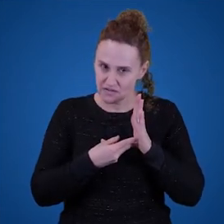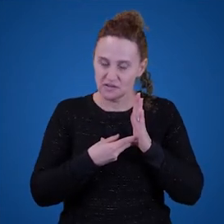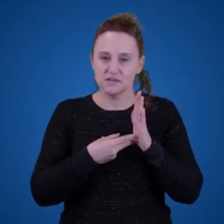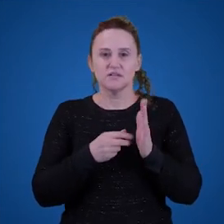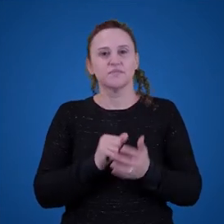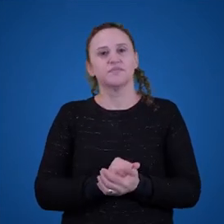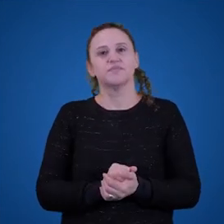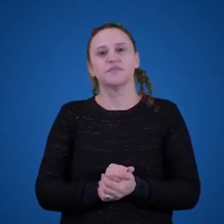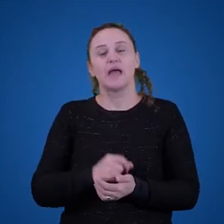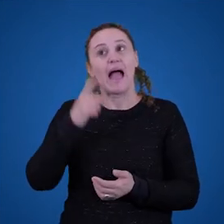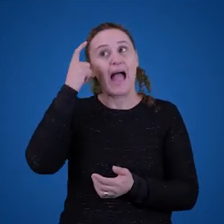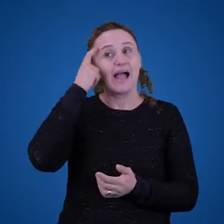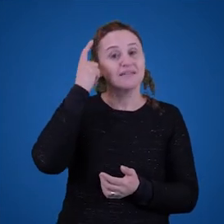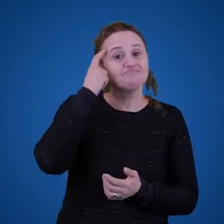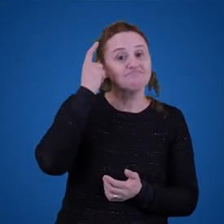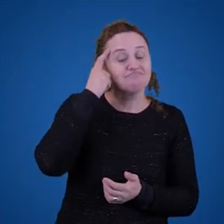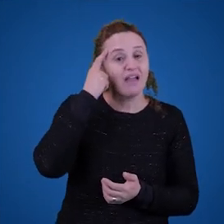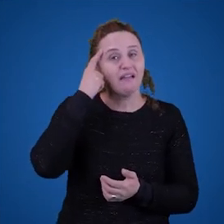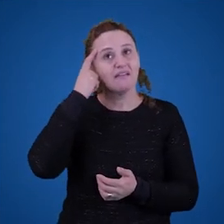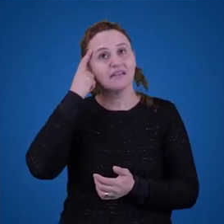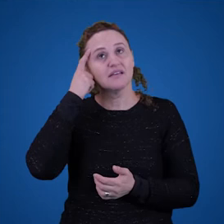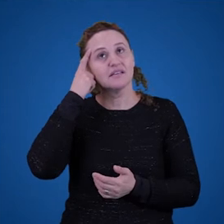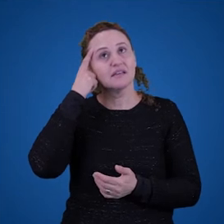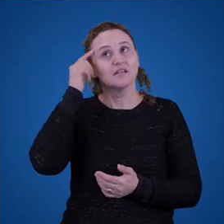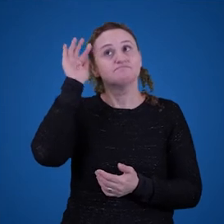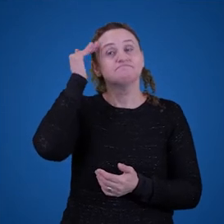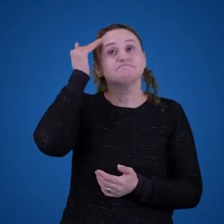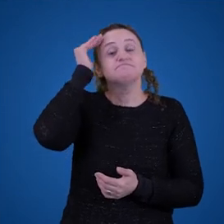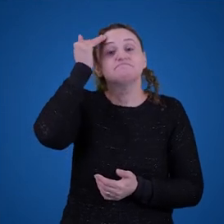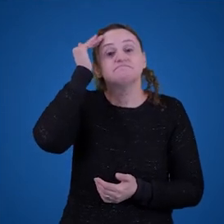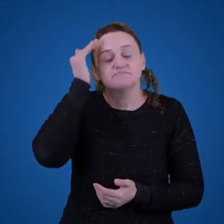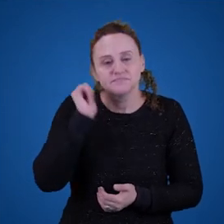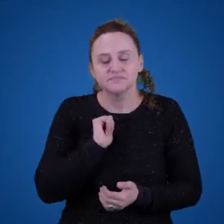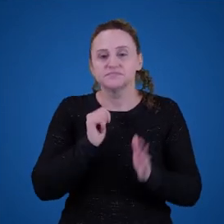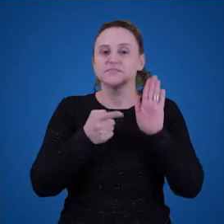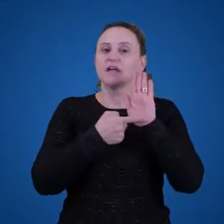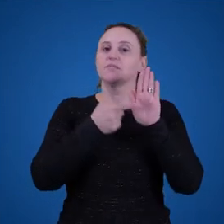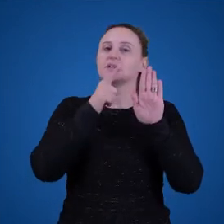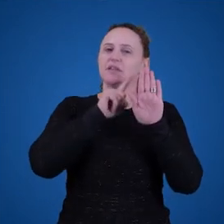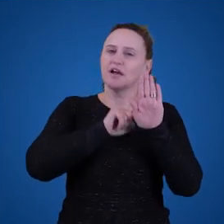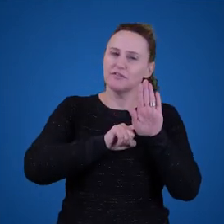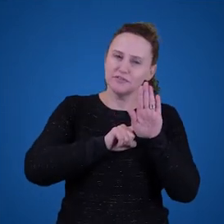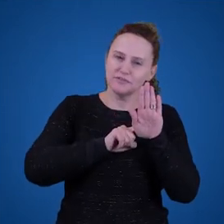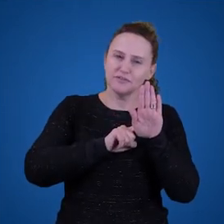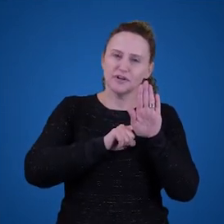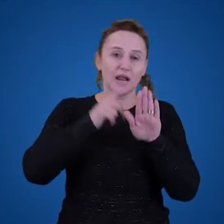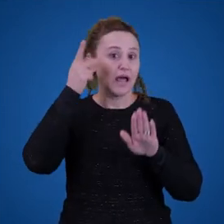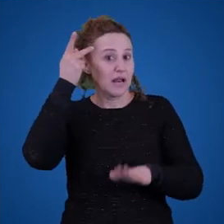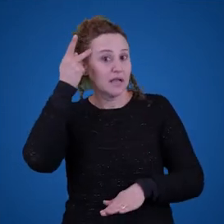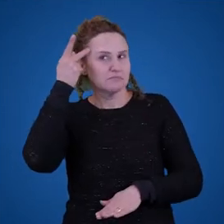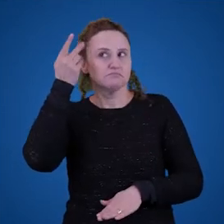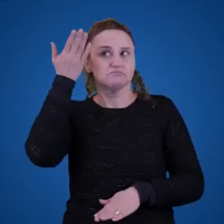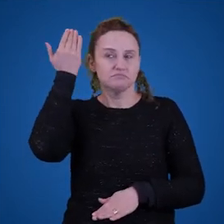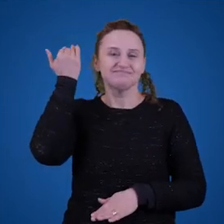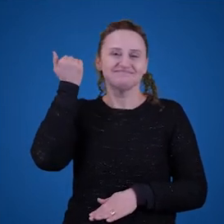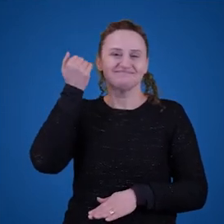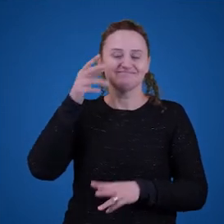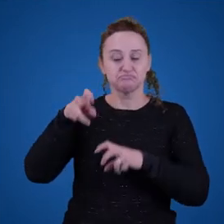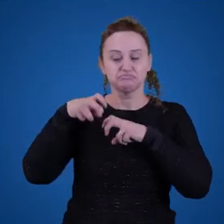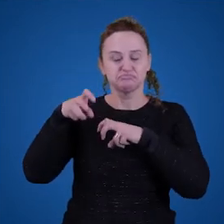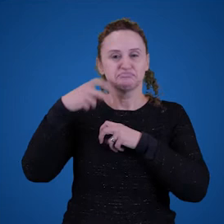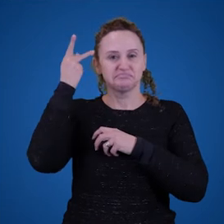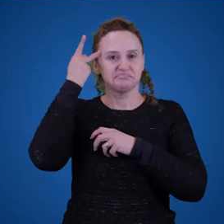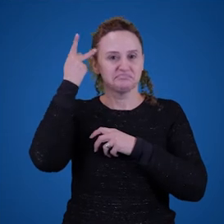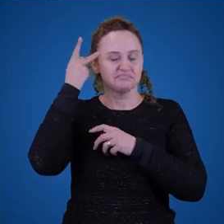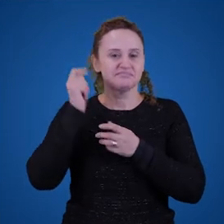falado, mas a ideia que é subentendida. Então, há uma metáfora, por exemplo, no interior de São Paulo, eu sou paulista, né? Que diz o seguinte,